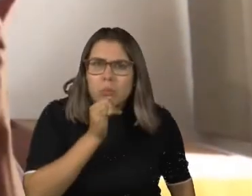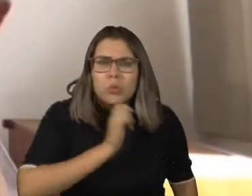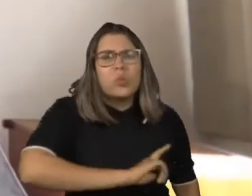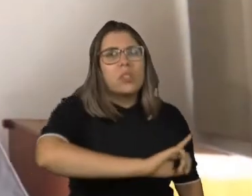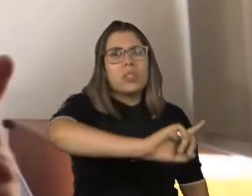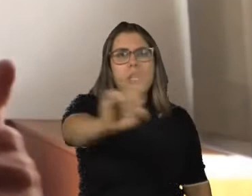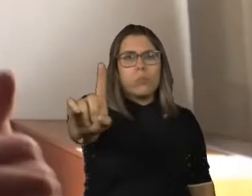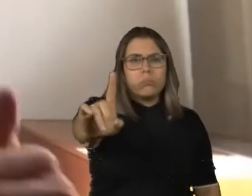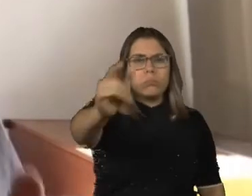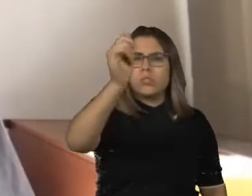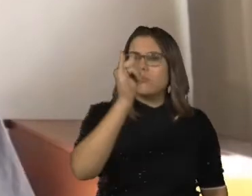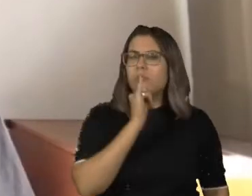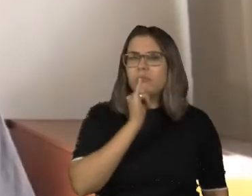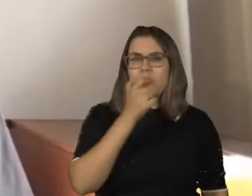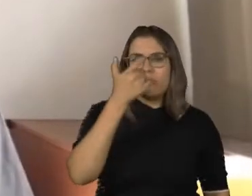Beleza?